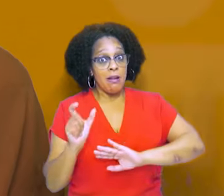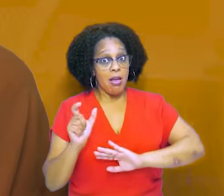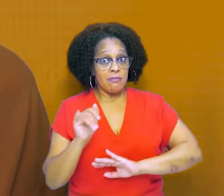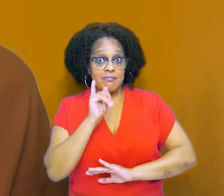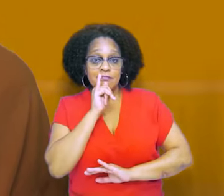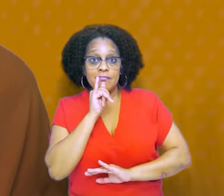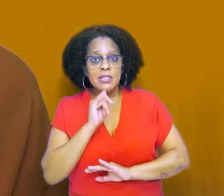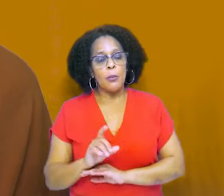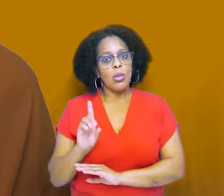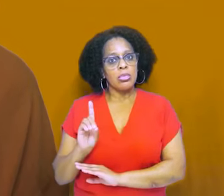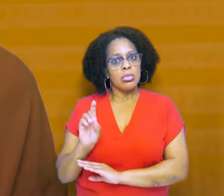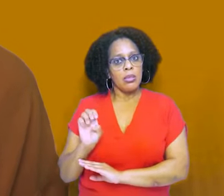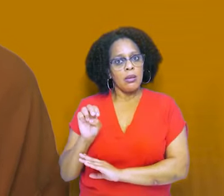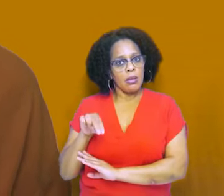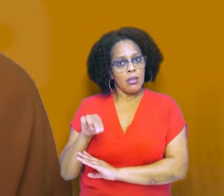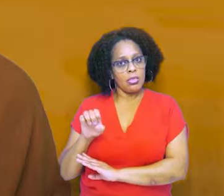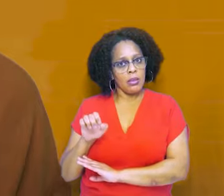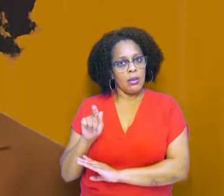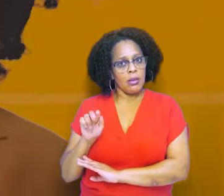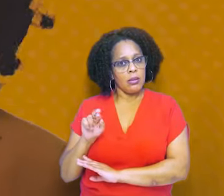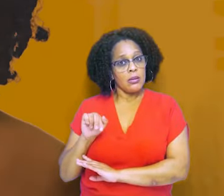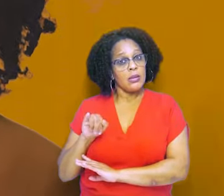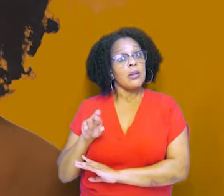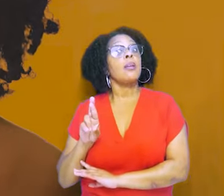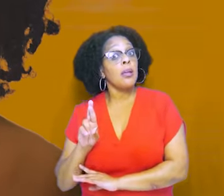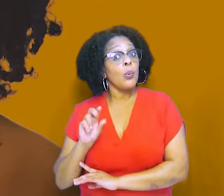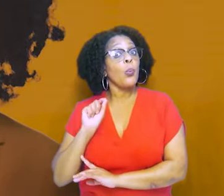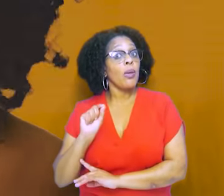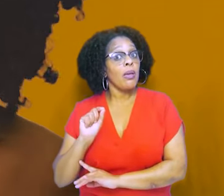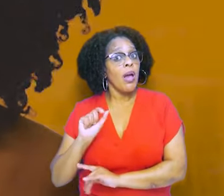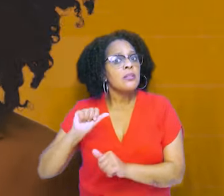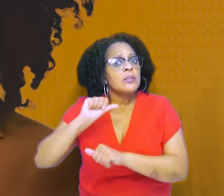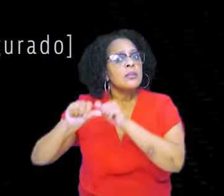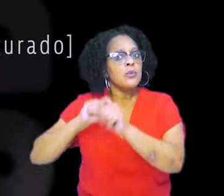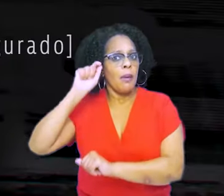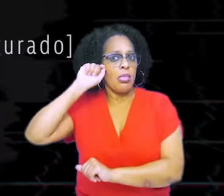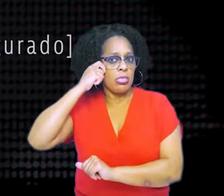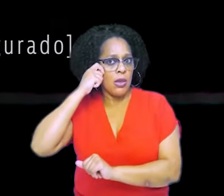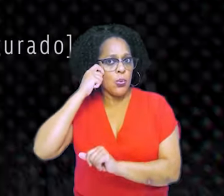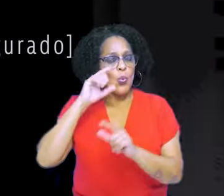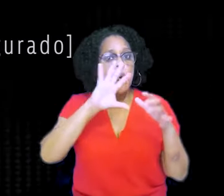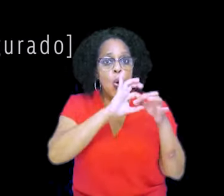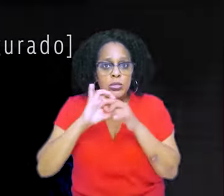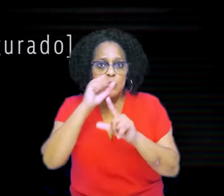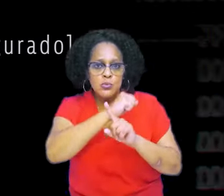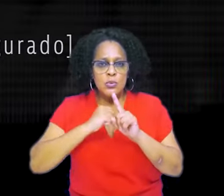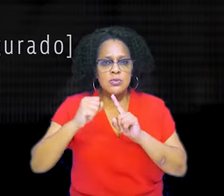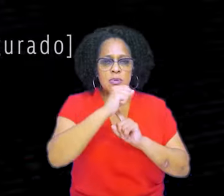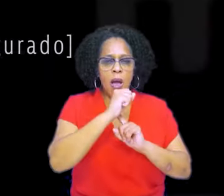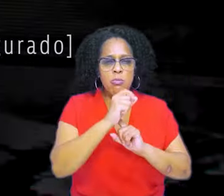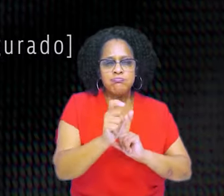retirar termos racistas dos nossos diálogos. Como, por exemplo, denegrir, que significa tornar